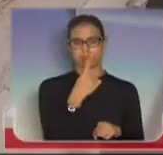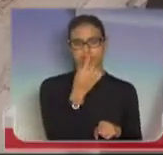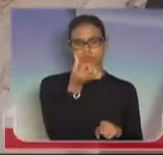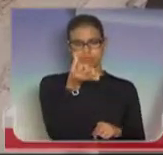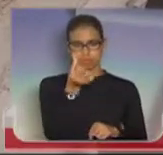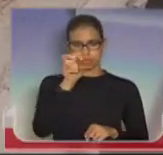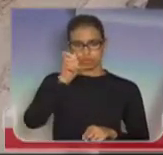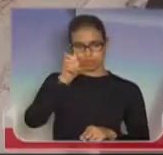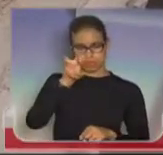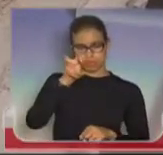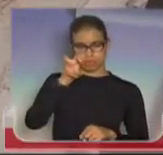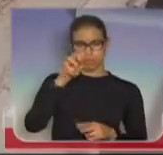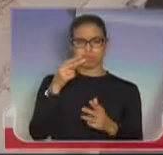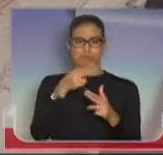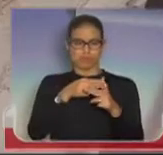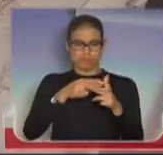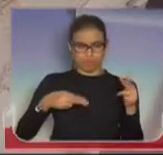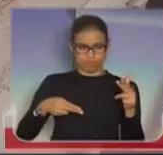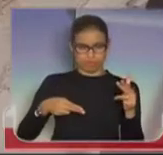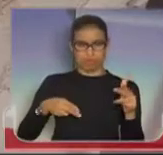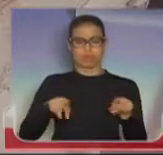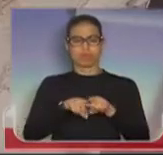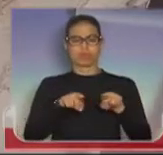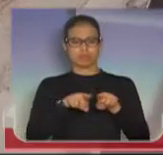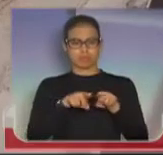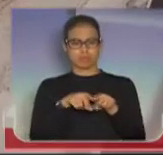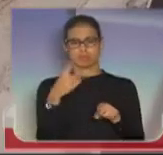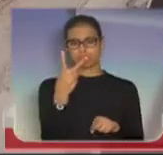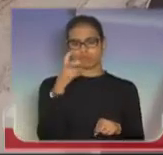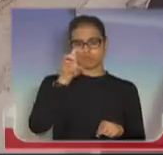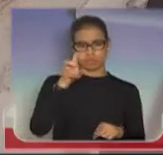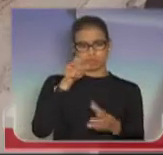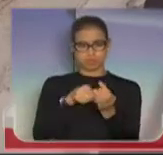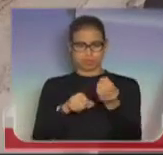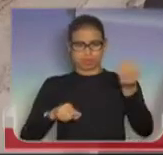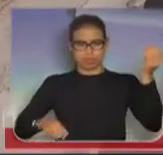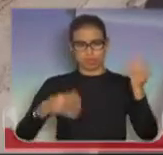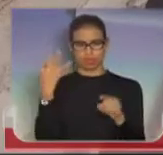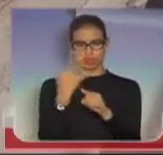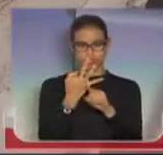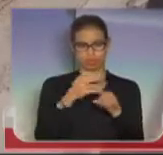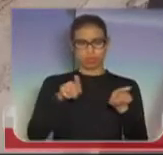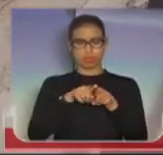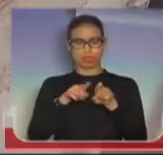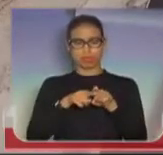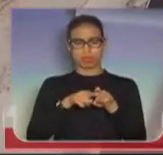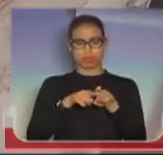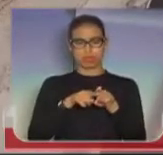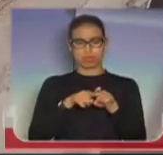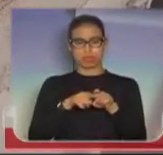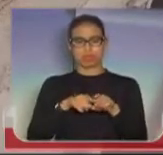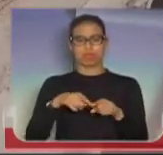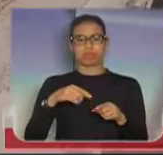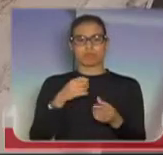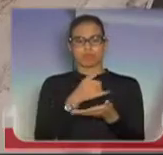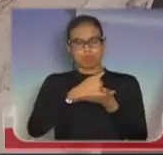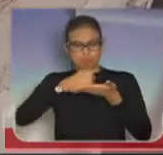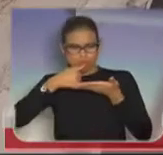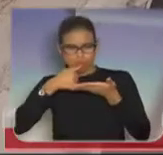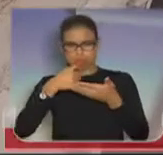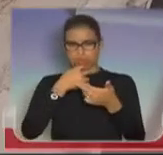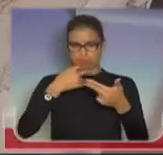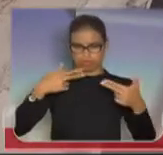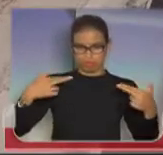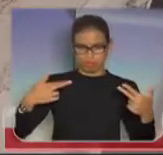165 estiletes de ferro, 25 pedaços de ferro, uma marreta de ferro, porções de cocaína, maconha.